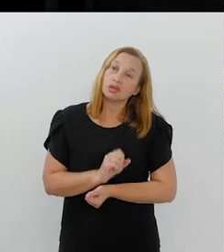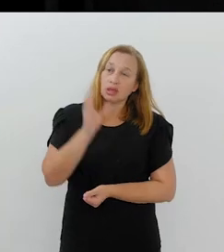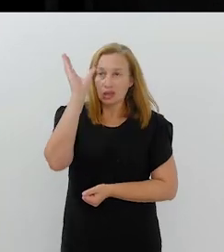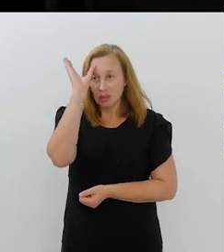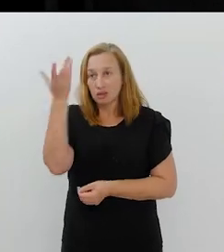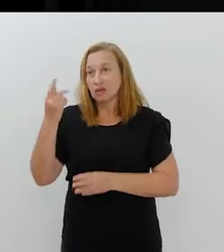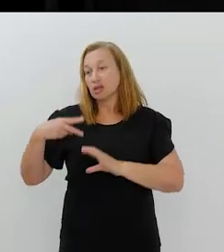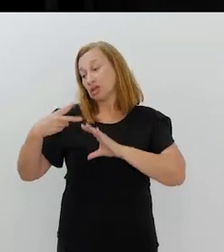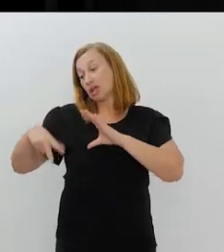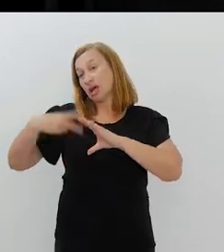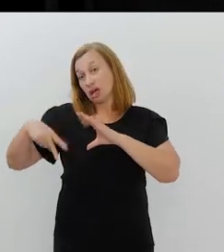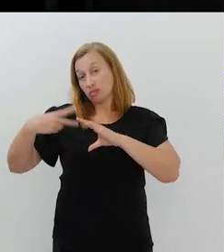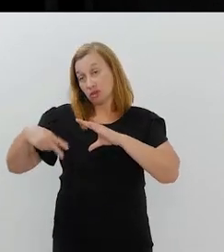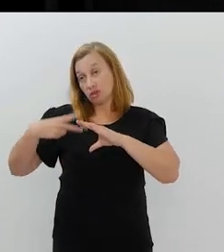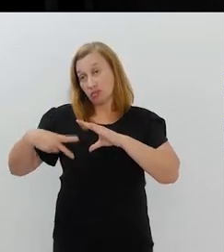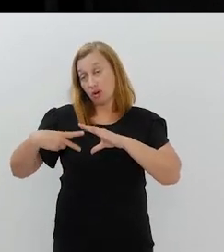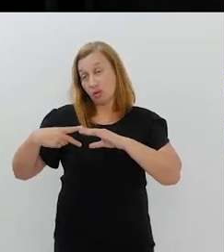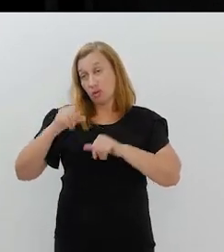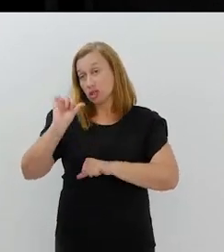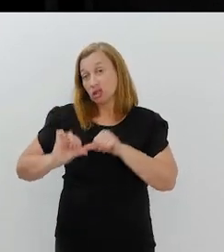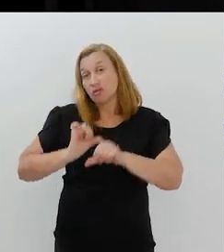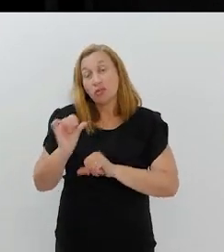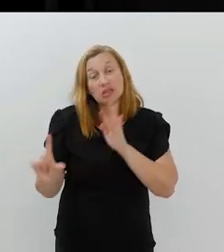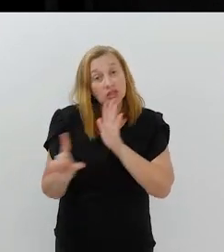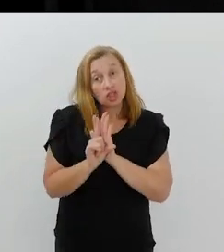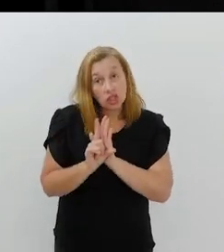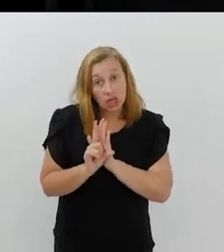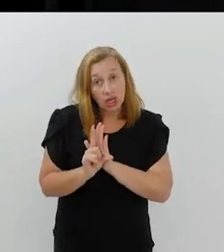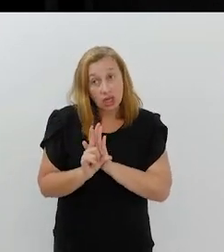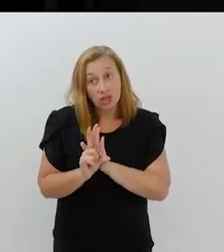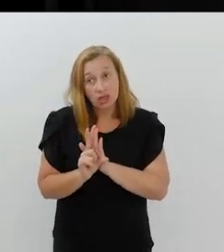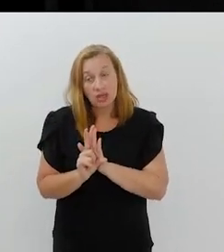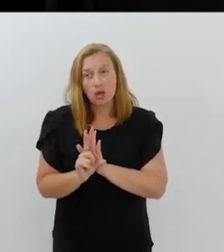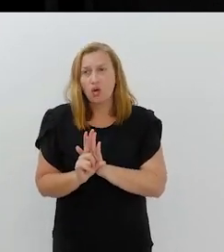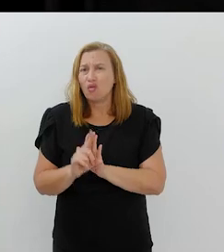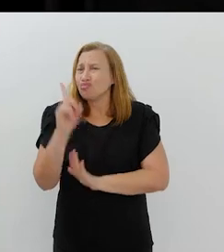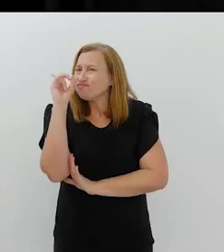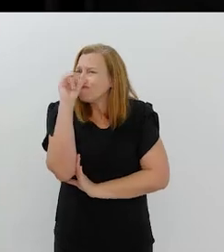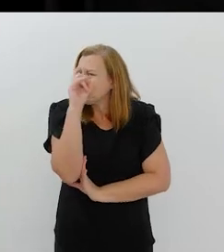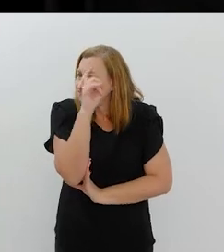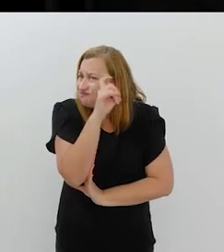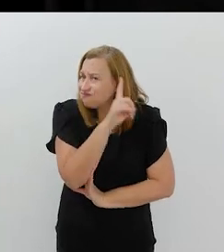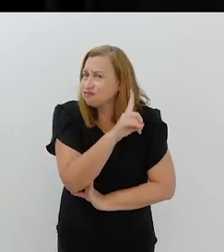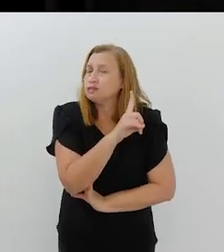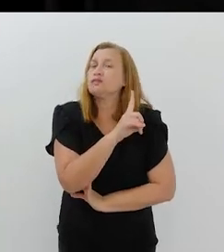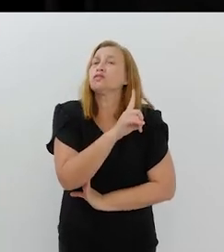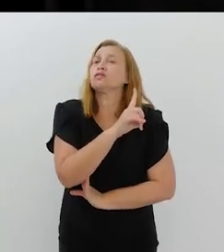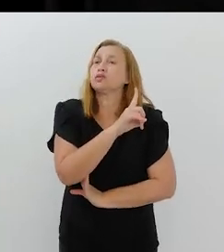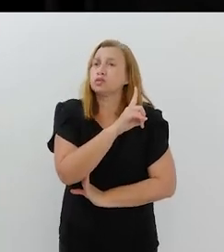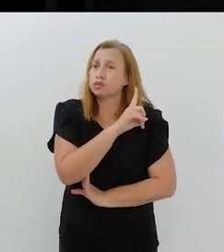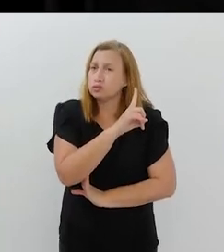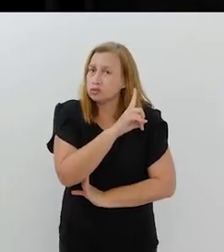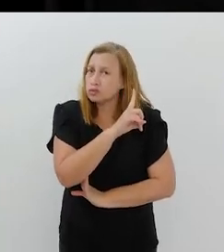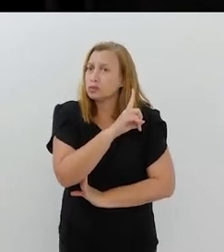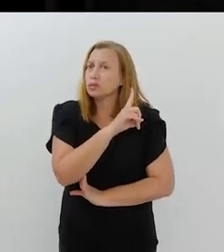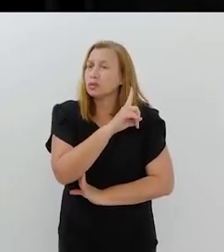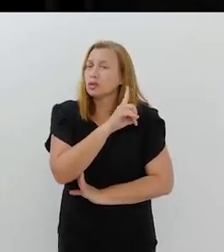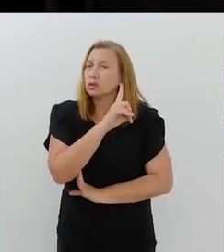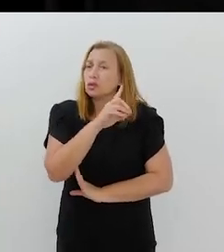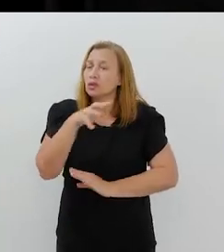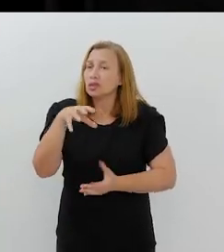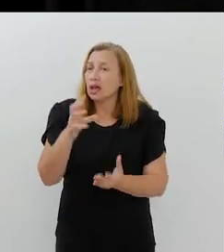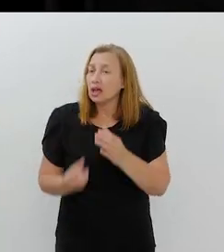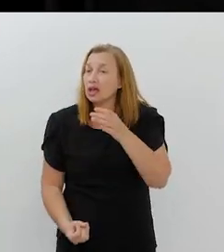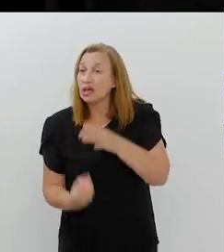assinado. Está na Câmara para a mudança de lei, porque a coisa ficou tão difícil da instituição